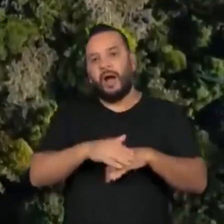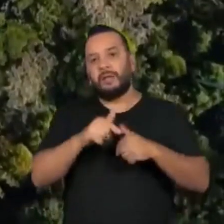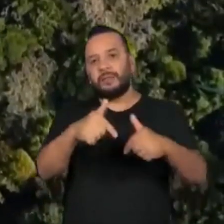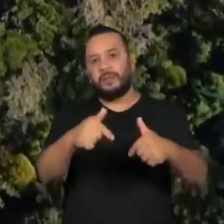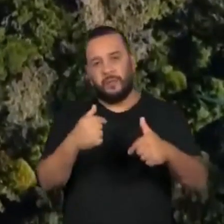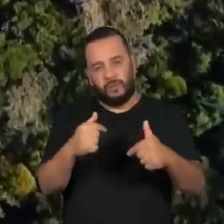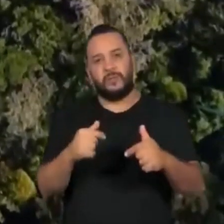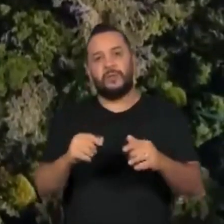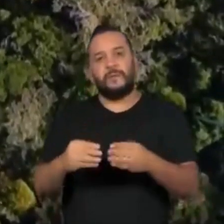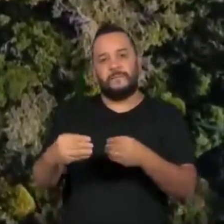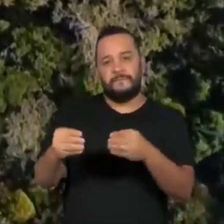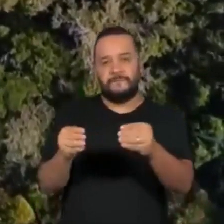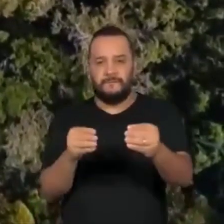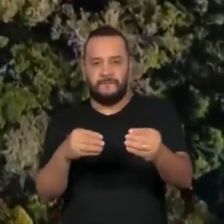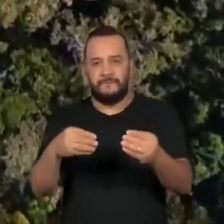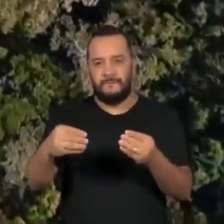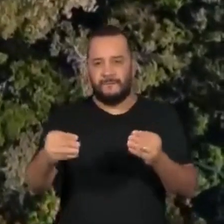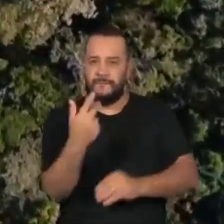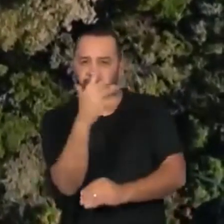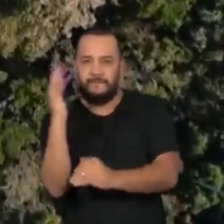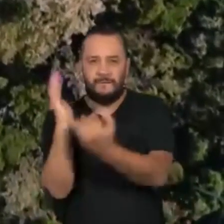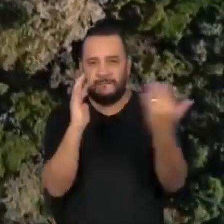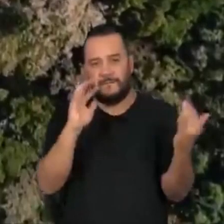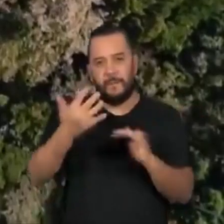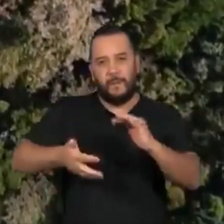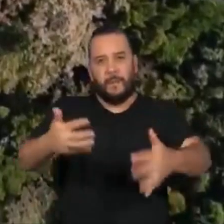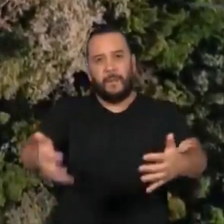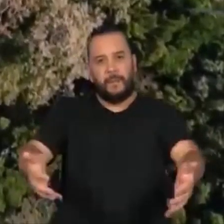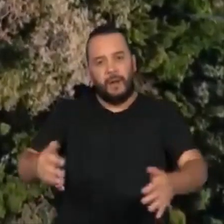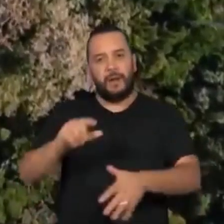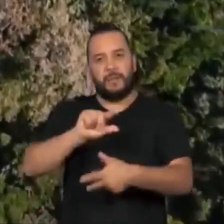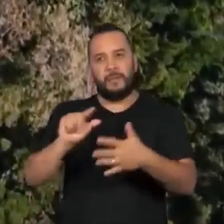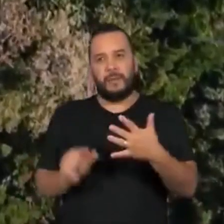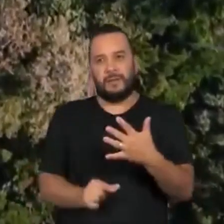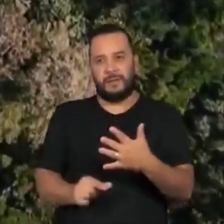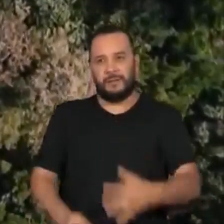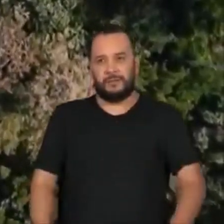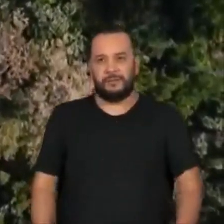facilitam o desmatamento do bioma. Música